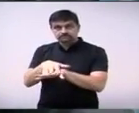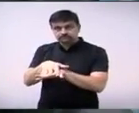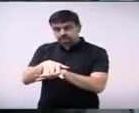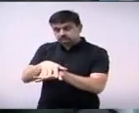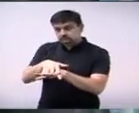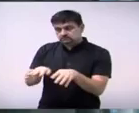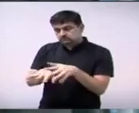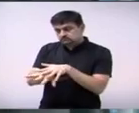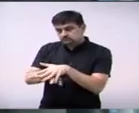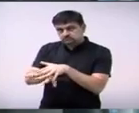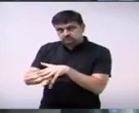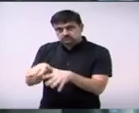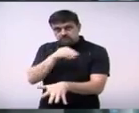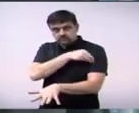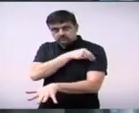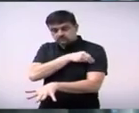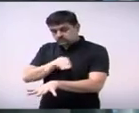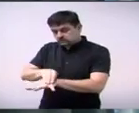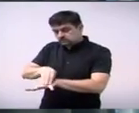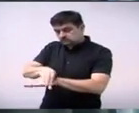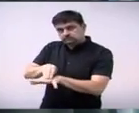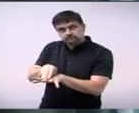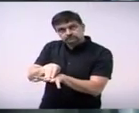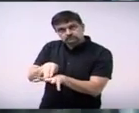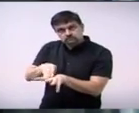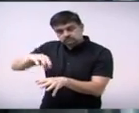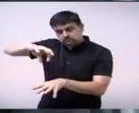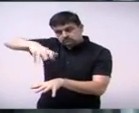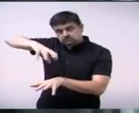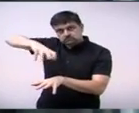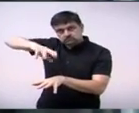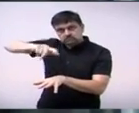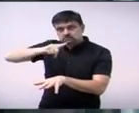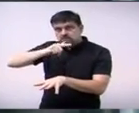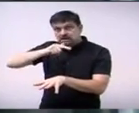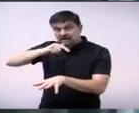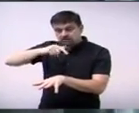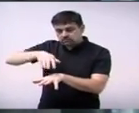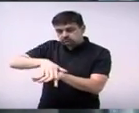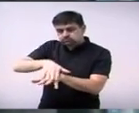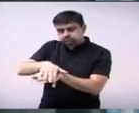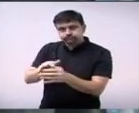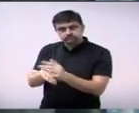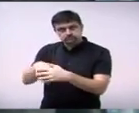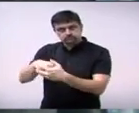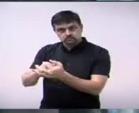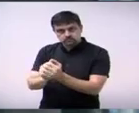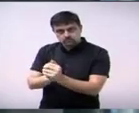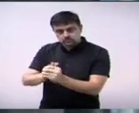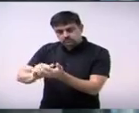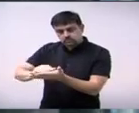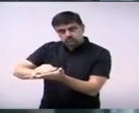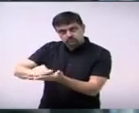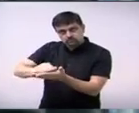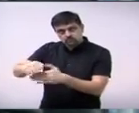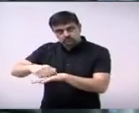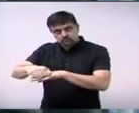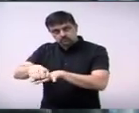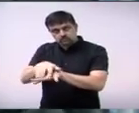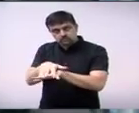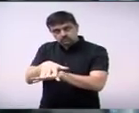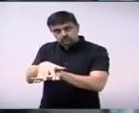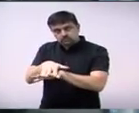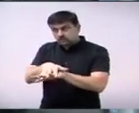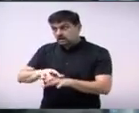mãos aproveito a presença do secretário de saúde Ricardo que tão